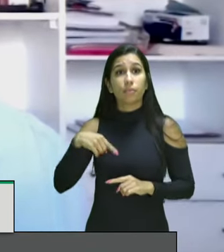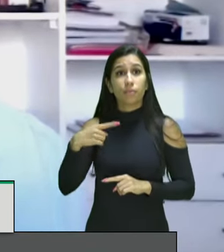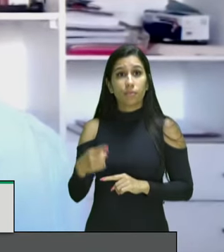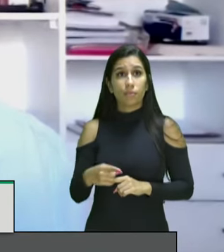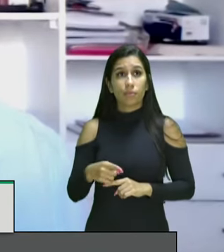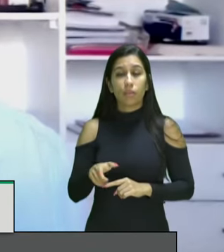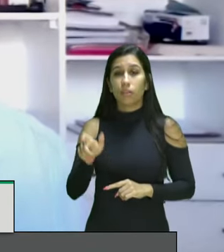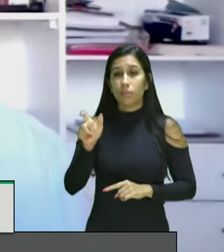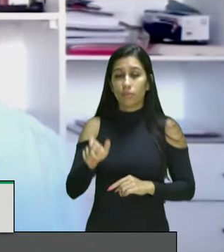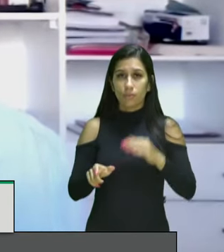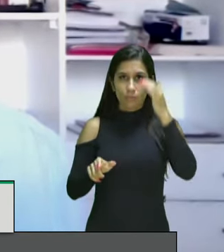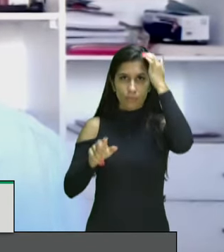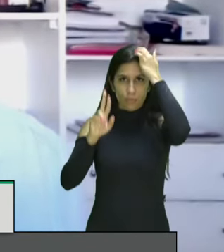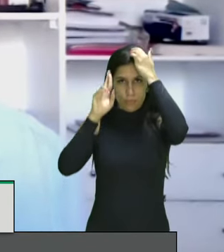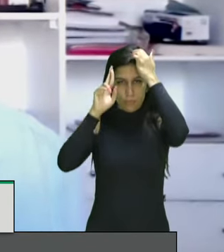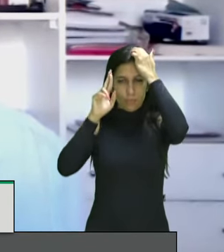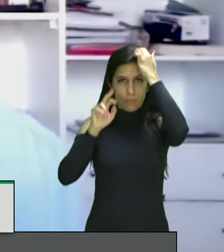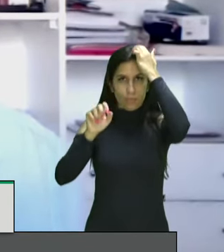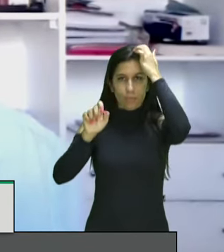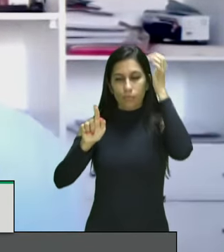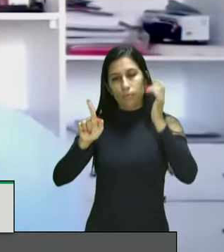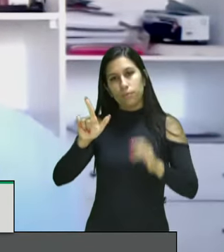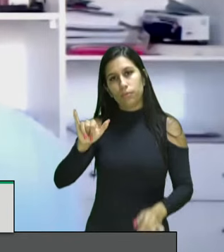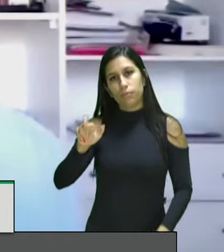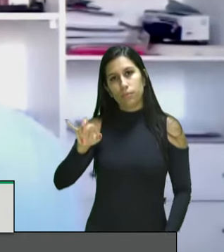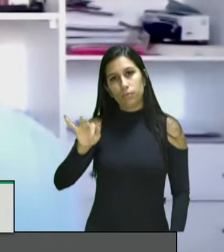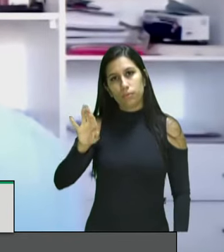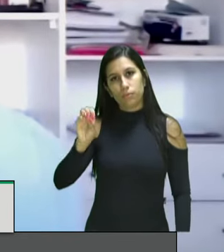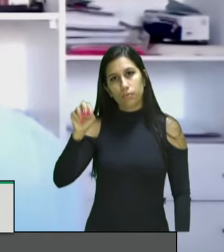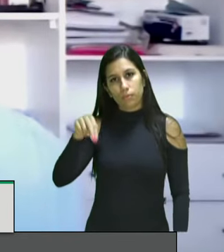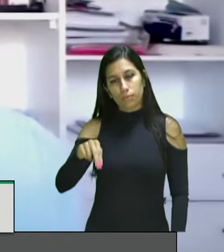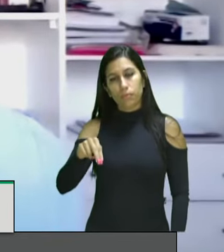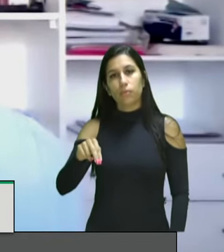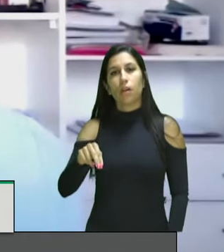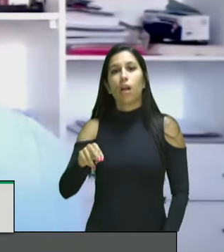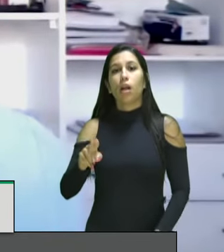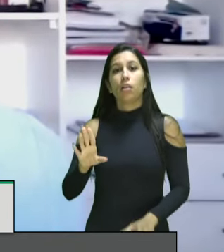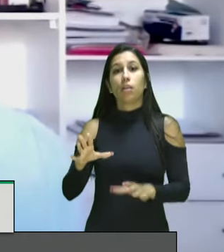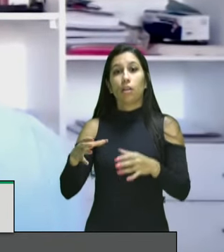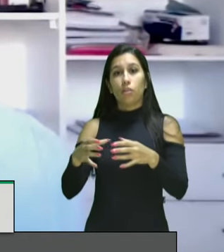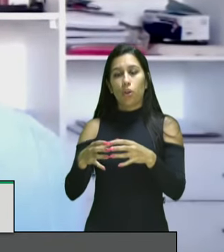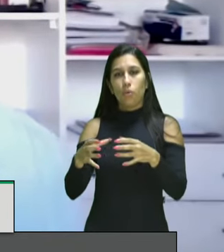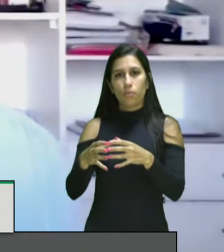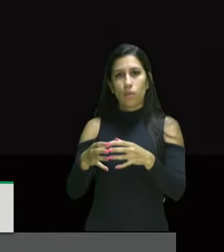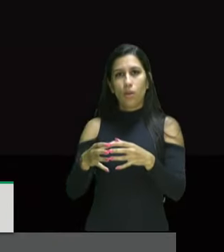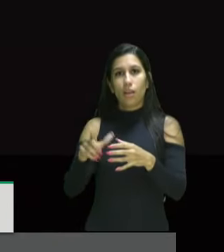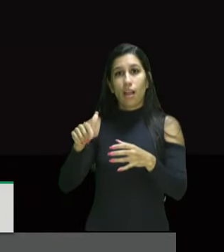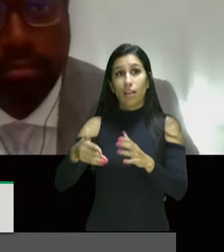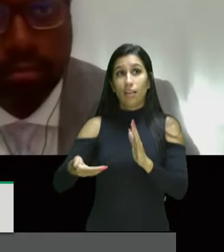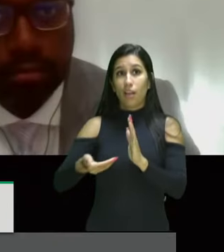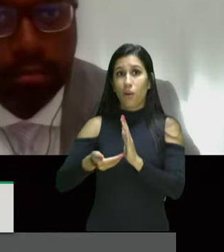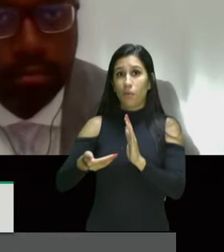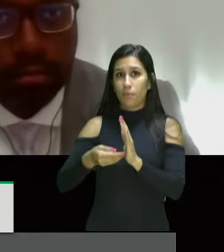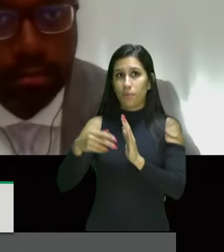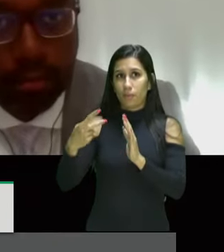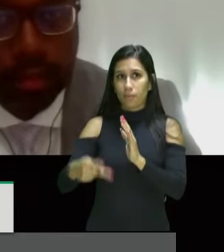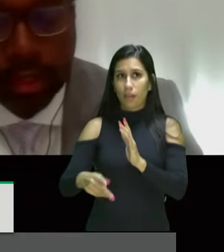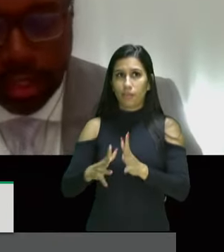Cleifson Dias membro da comissão de juristas e combate ao racismo no Brasil da câmara dos deputados